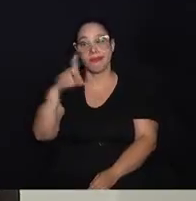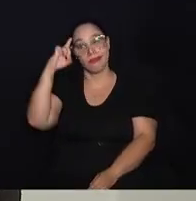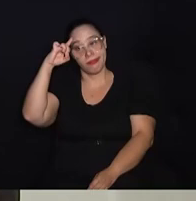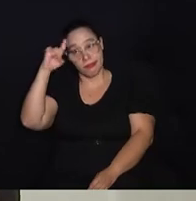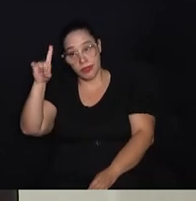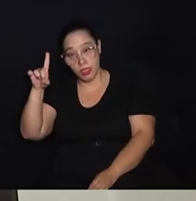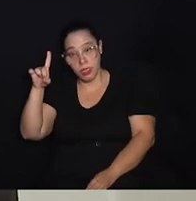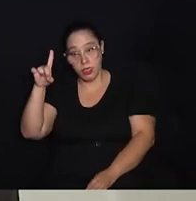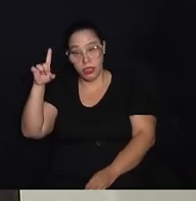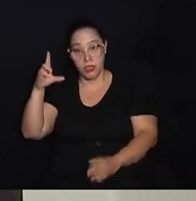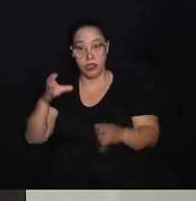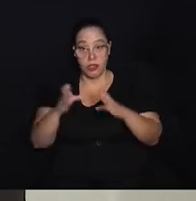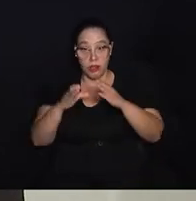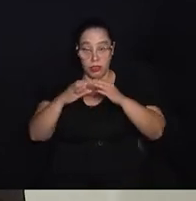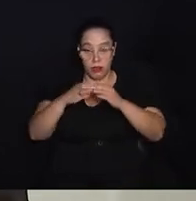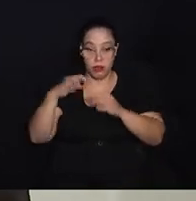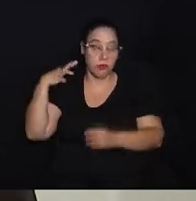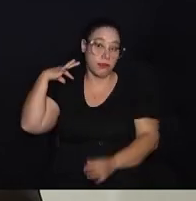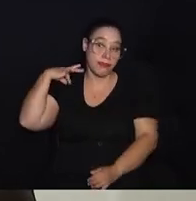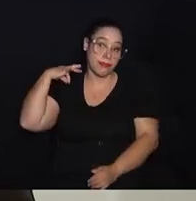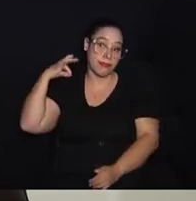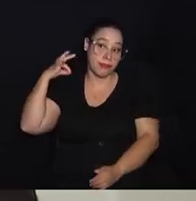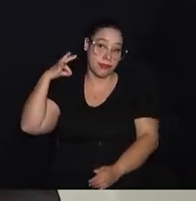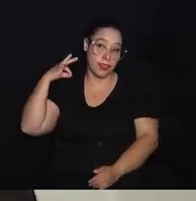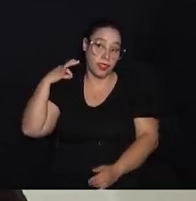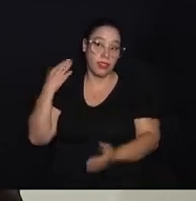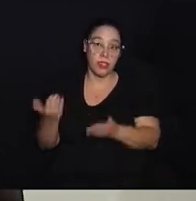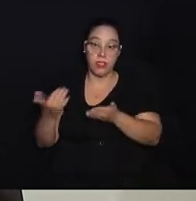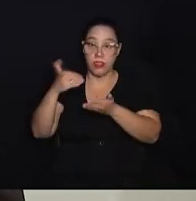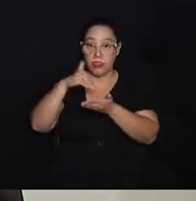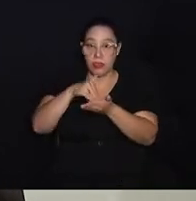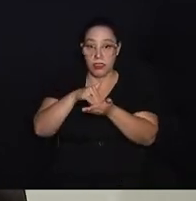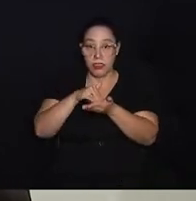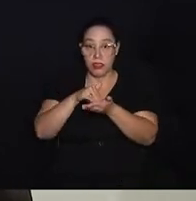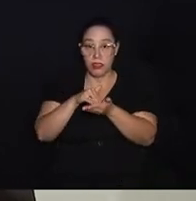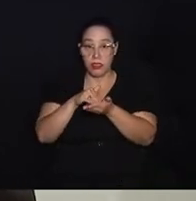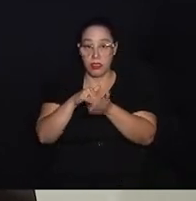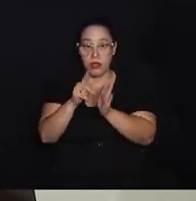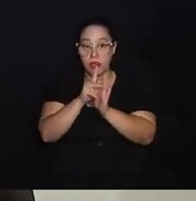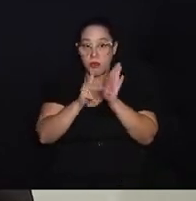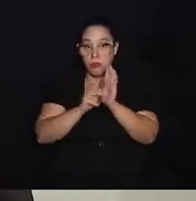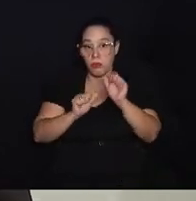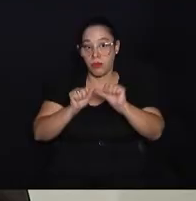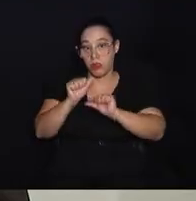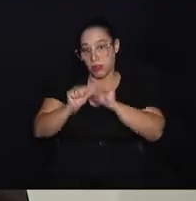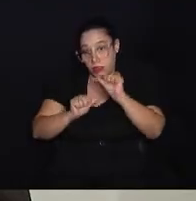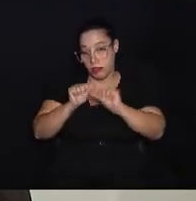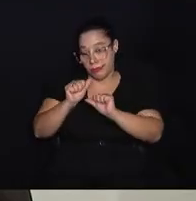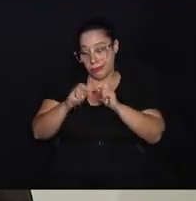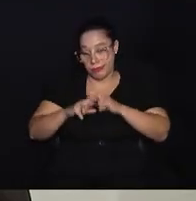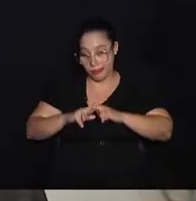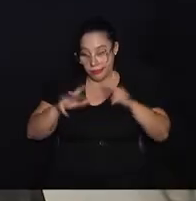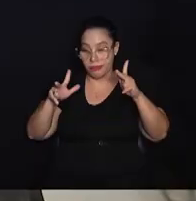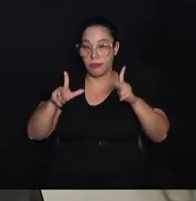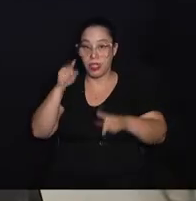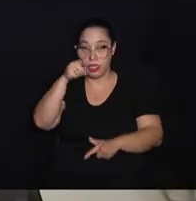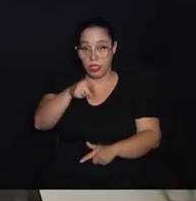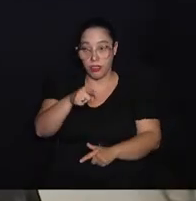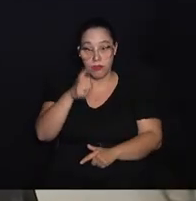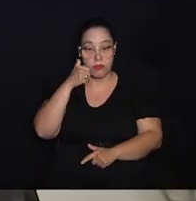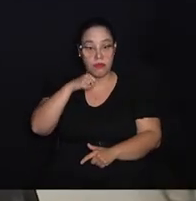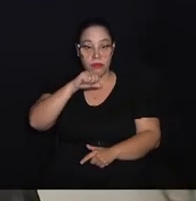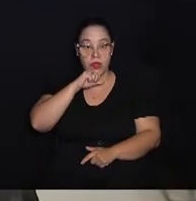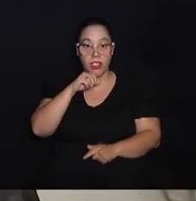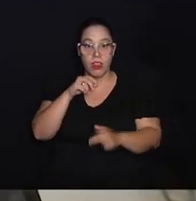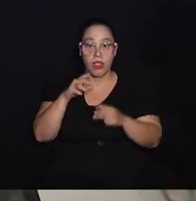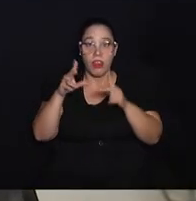nós temos uma equipe de voluntários que vêm e trazem uma proposta diferente de trabalho para essas mães. Distrair